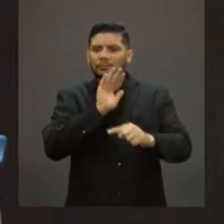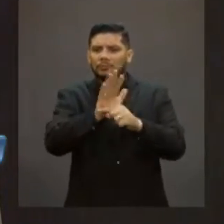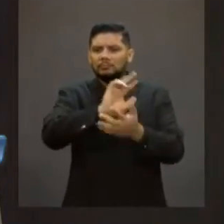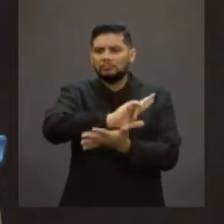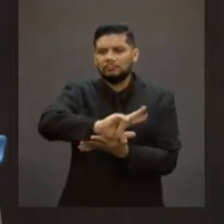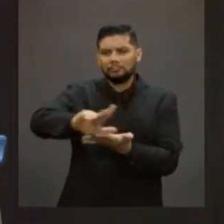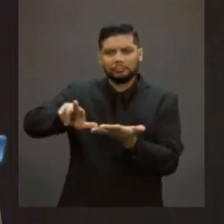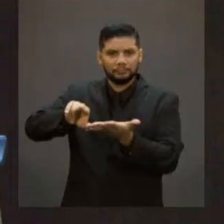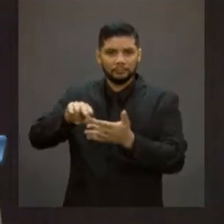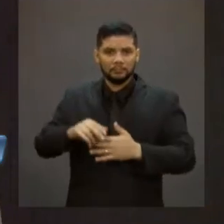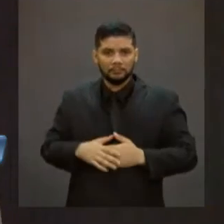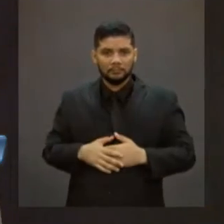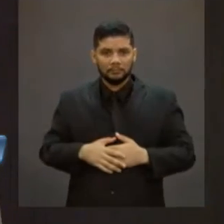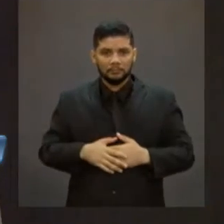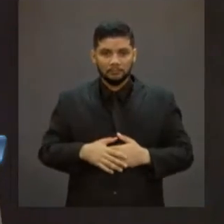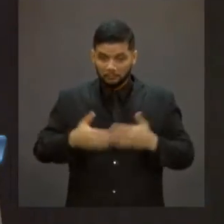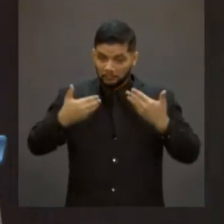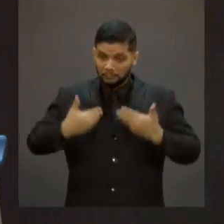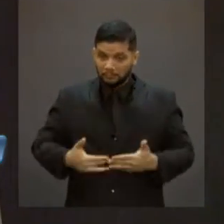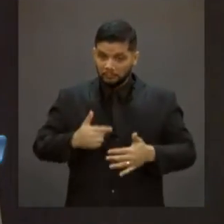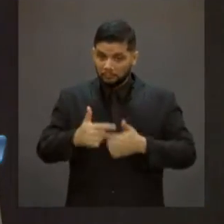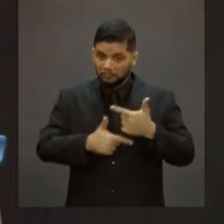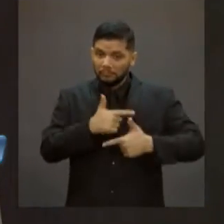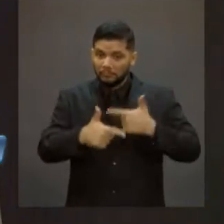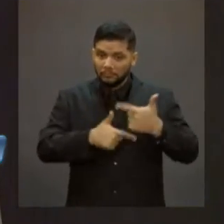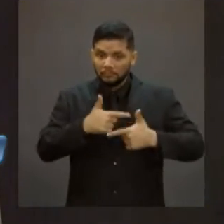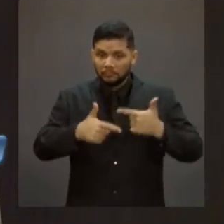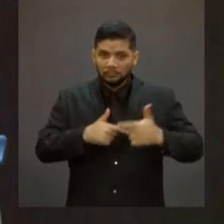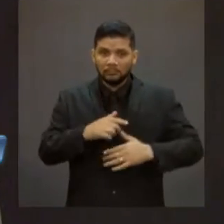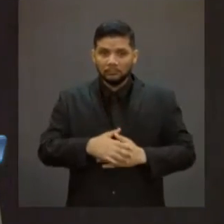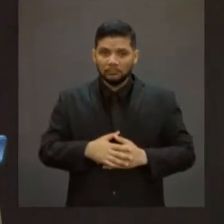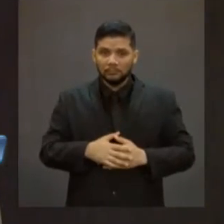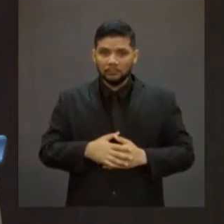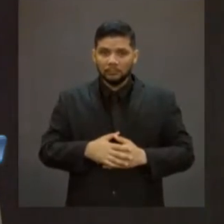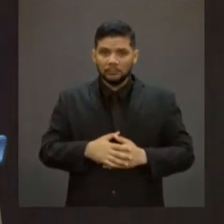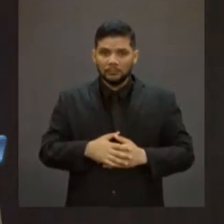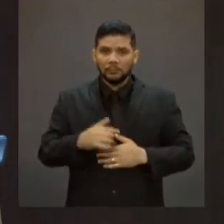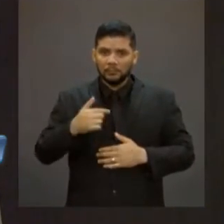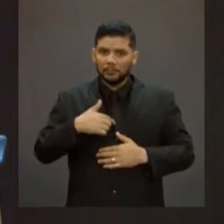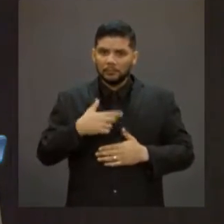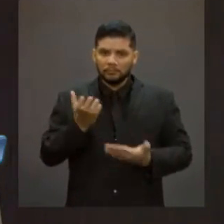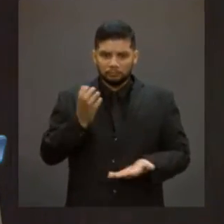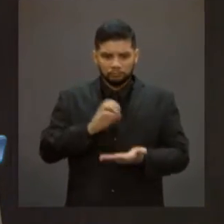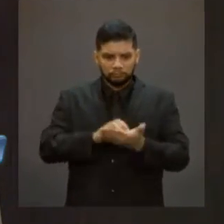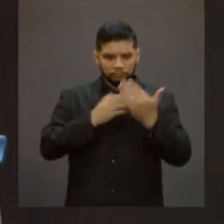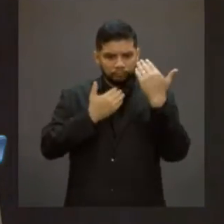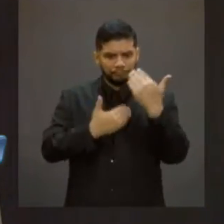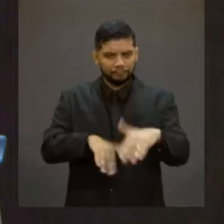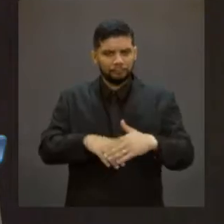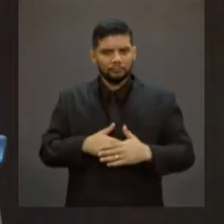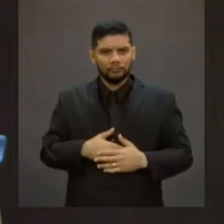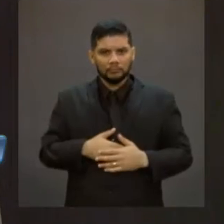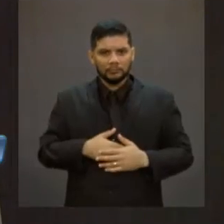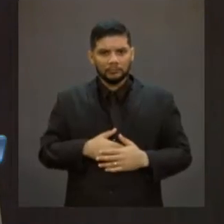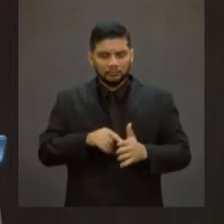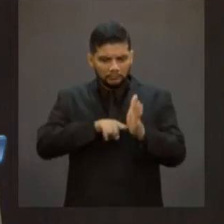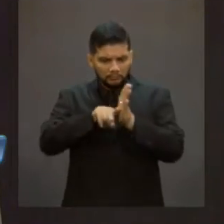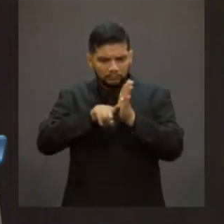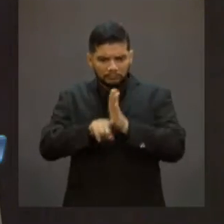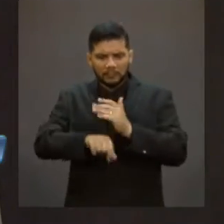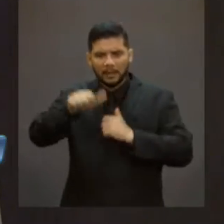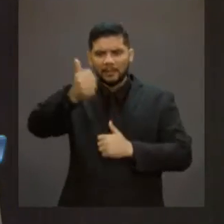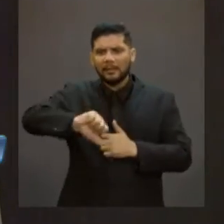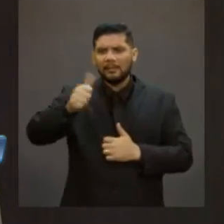Eu sou trabalhador da assistência, sou trabalhador do SUAS, eu sou concursado, eu sou servidor público federal, analista de políticas sociais,